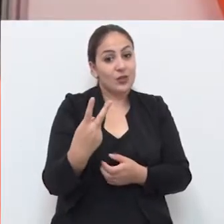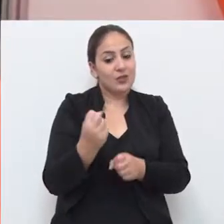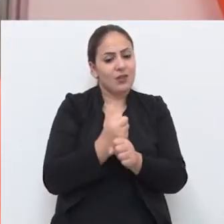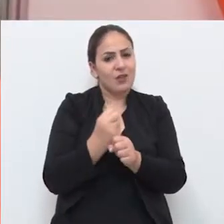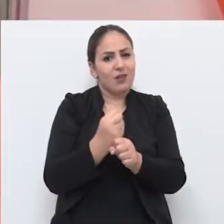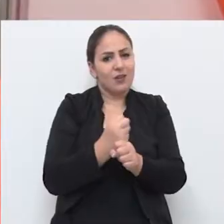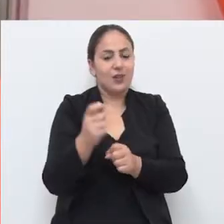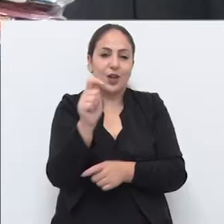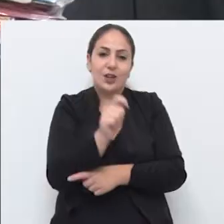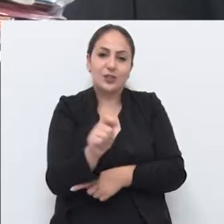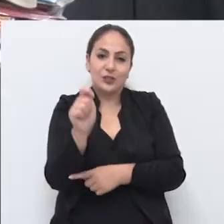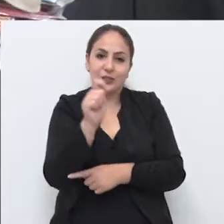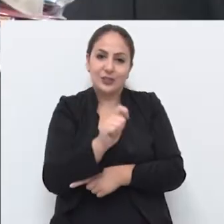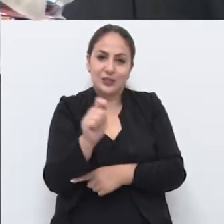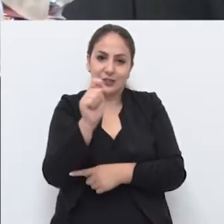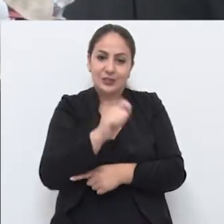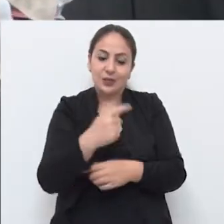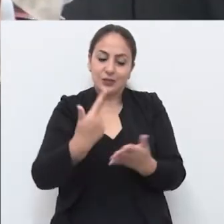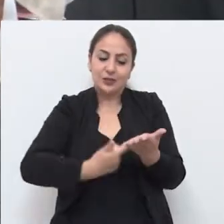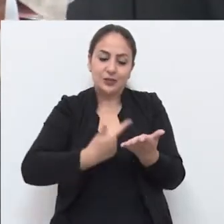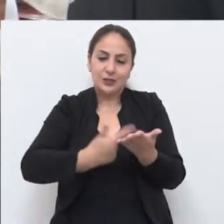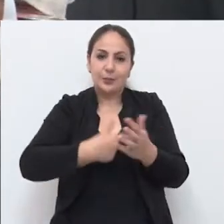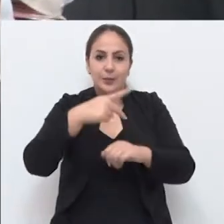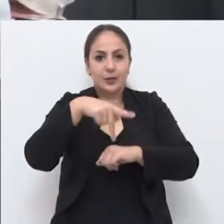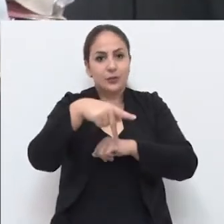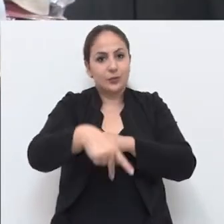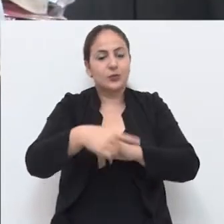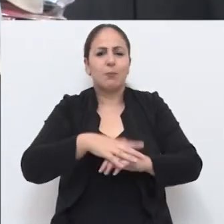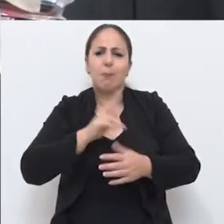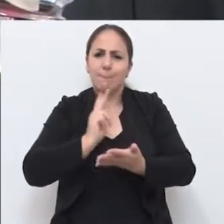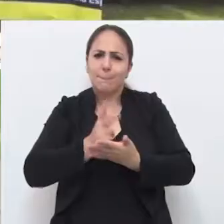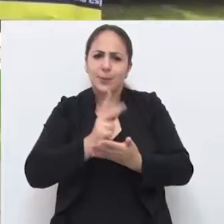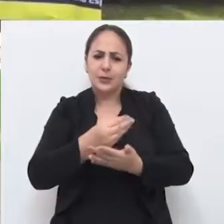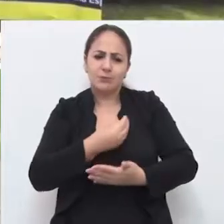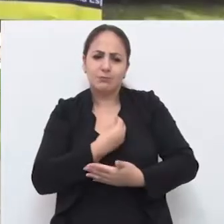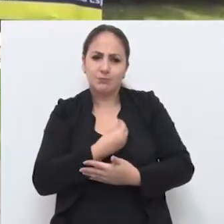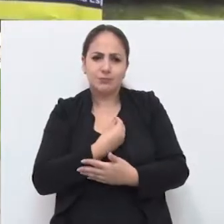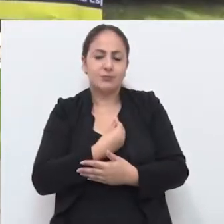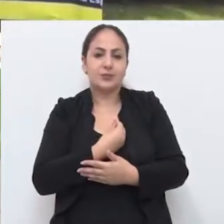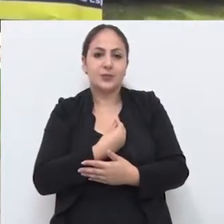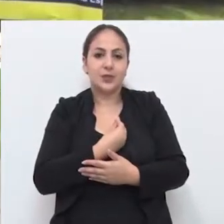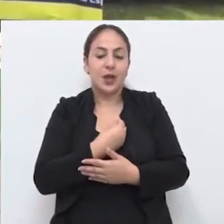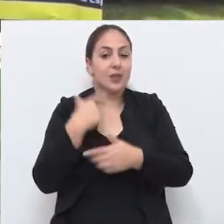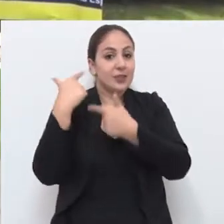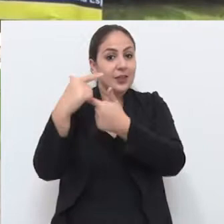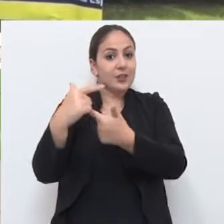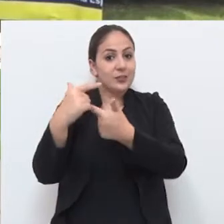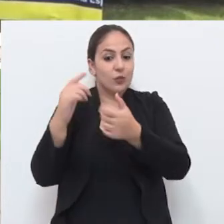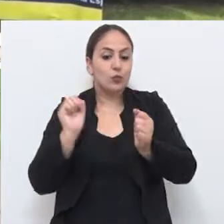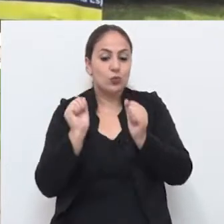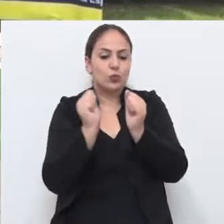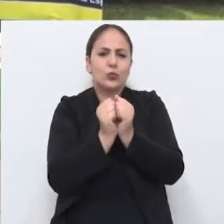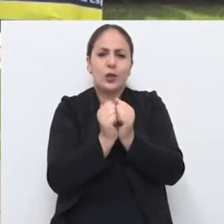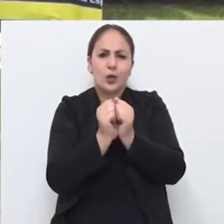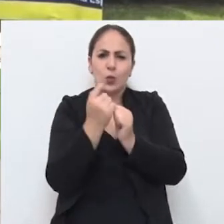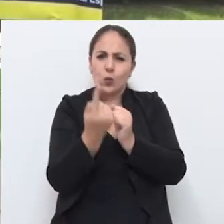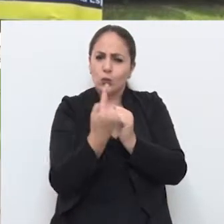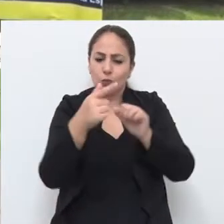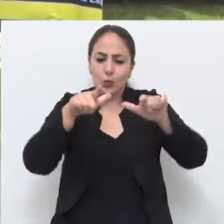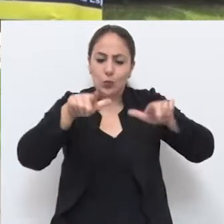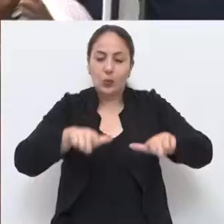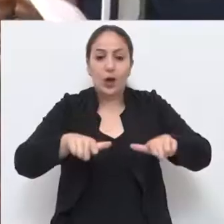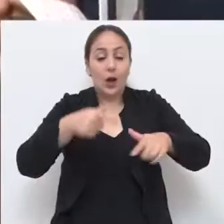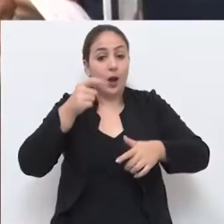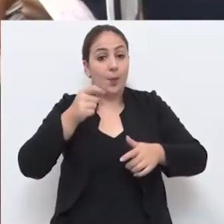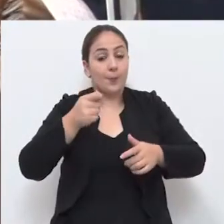há 32 anos a Associação de Livreiros de Passo Fundo mantém viva a tradição de unir em um só ambiente